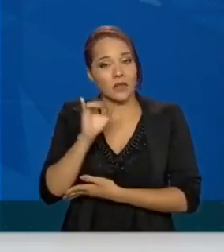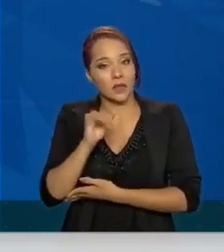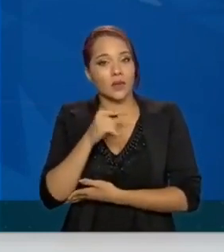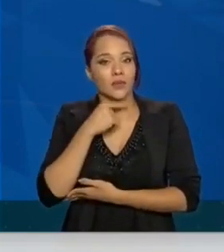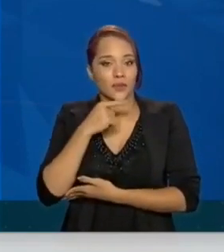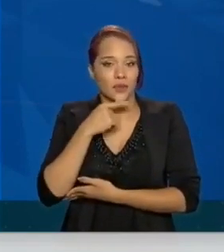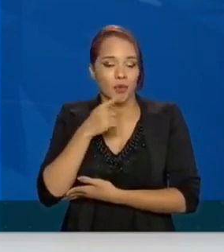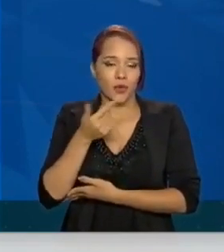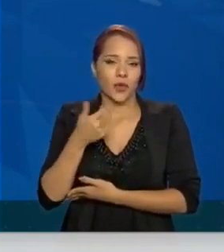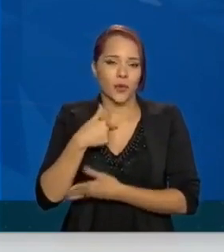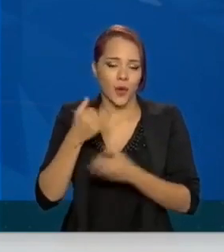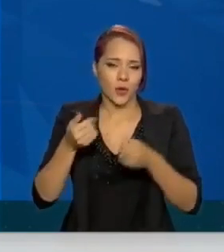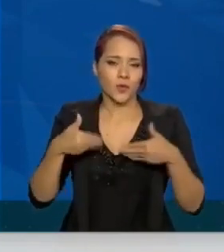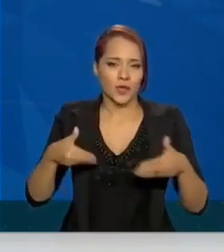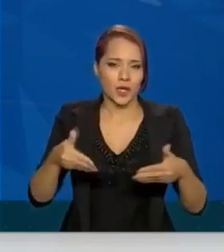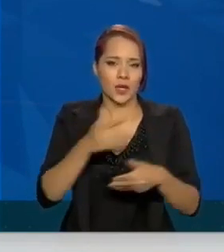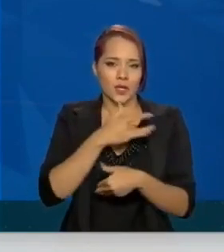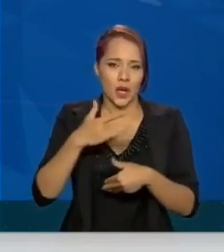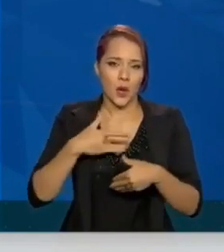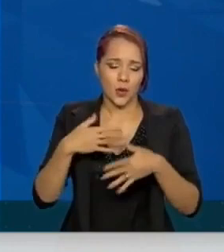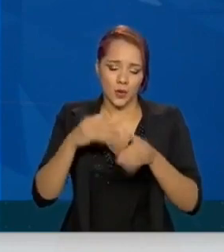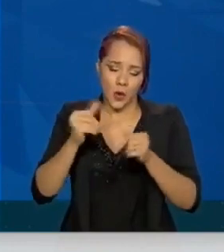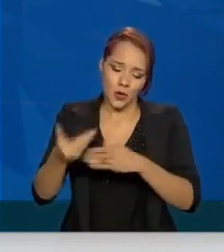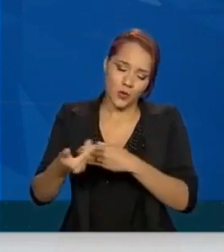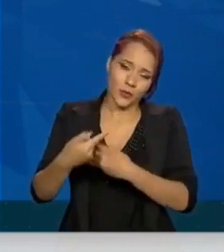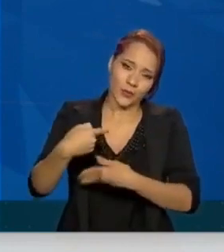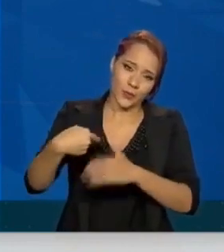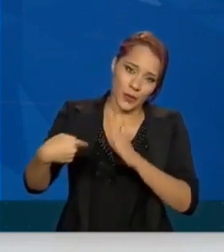dúvida, as portas do Ministério da Saúde estão abertas para esclarecê-las. dúvida, Ministério